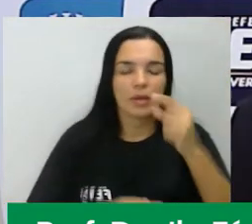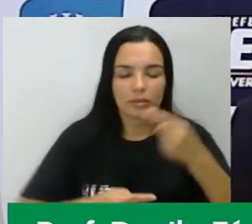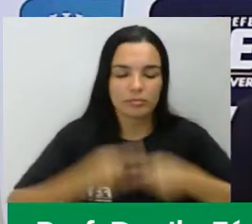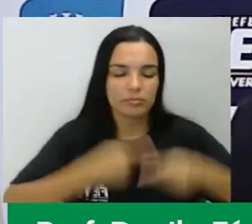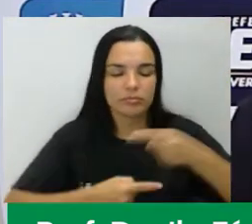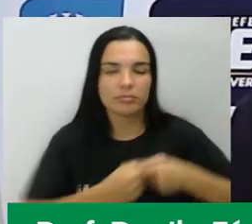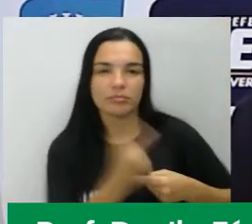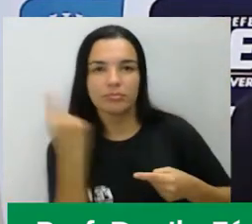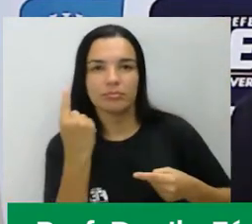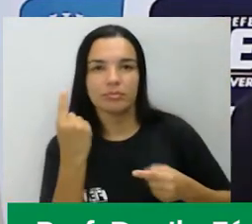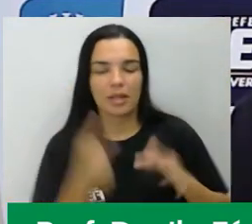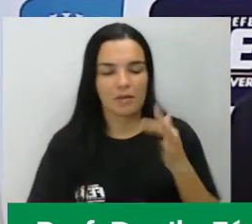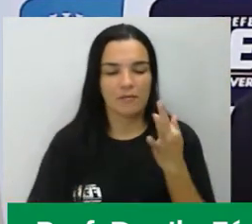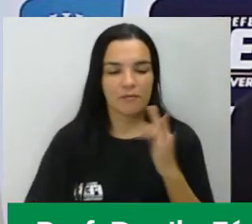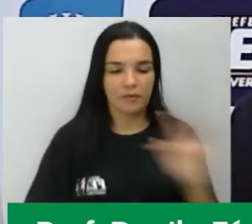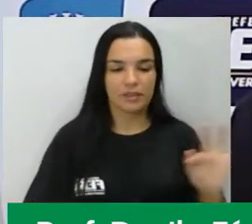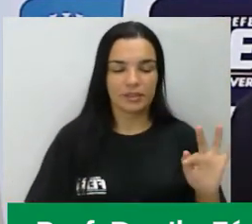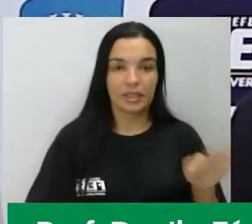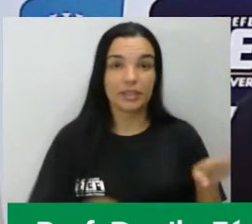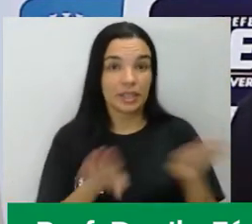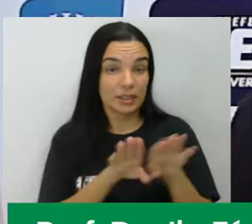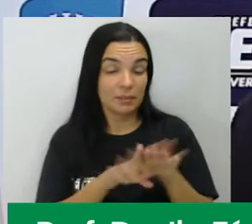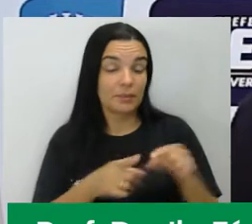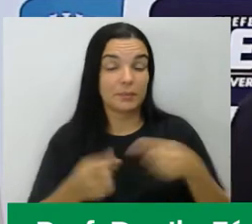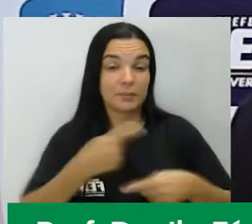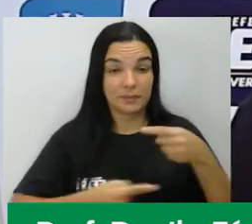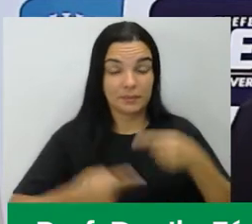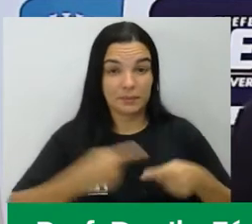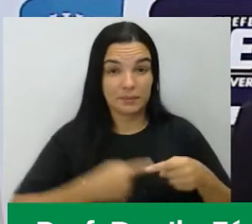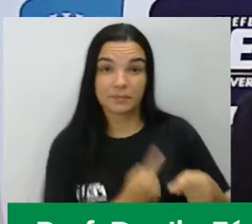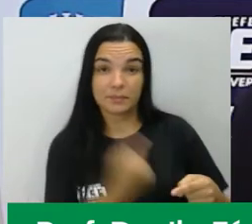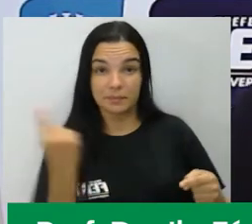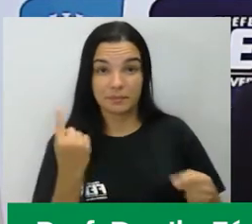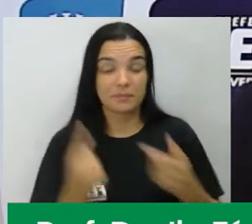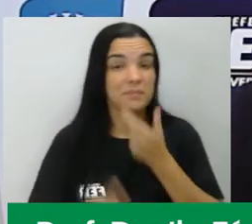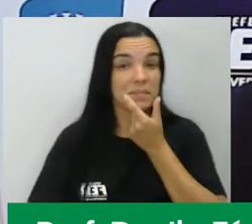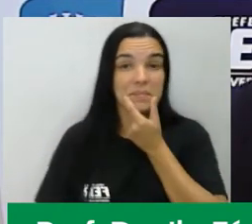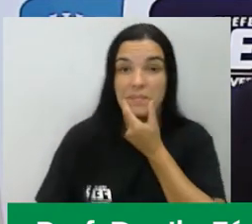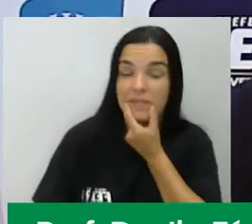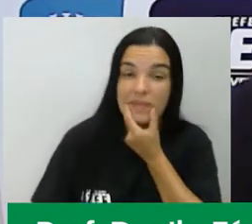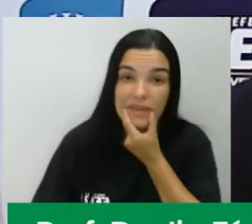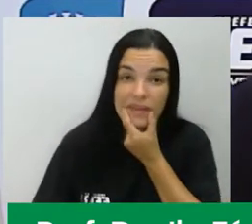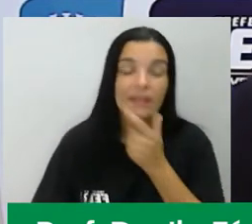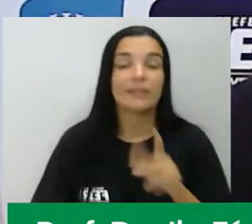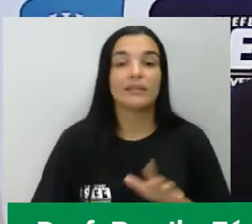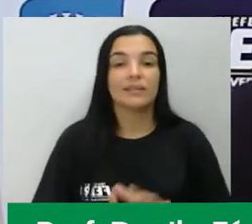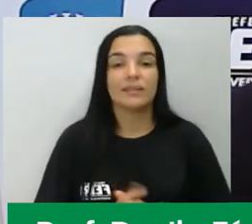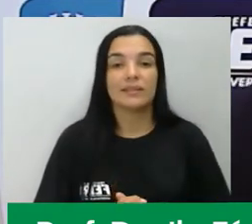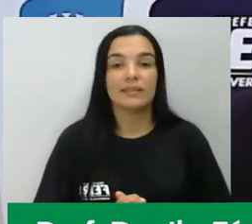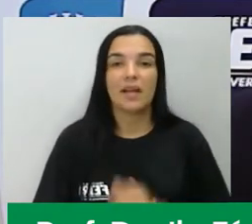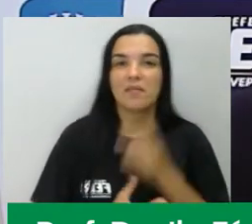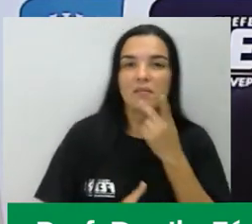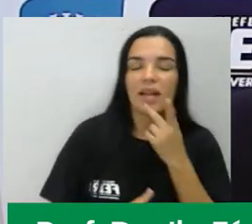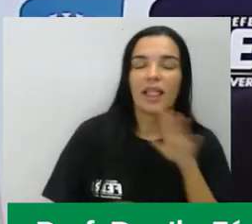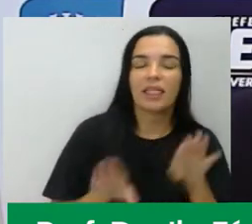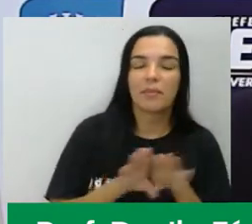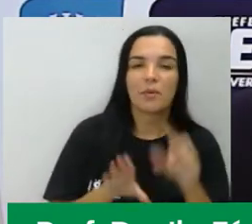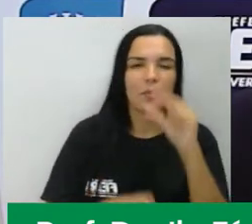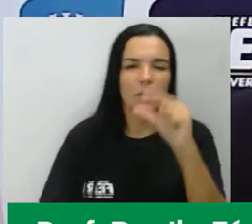Francesa, a gente vai falar um pouco sobre a Revolução Inglesa, a gente vai falar um pouco sobre